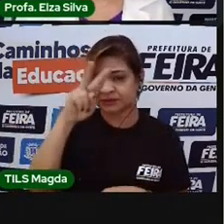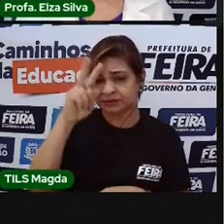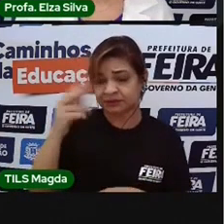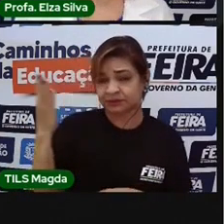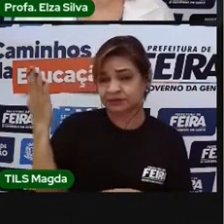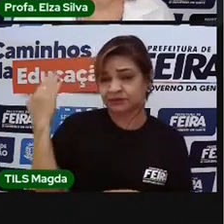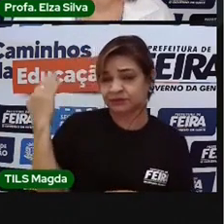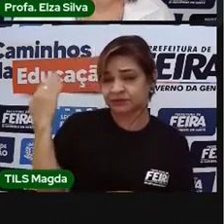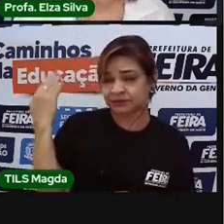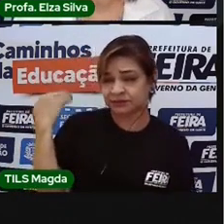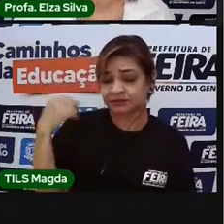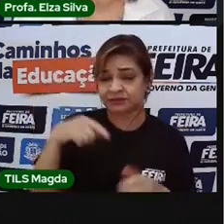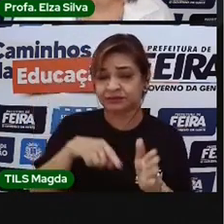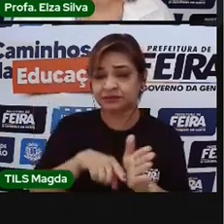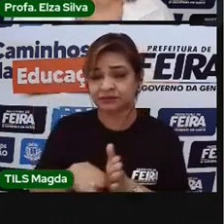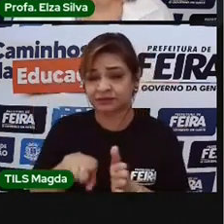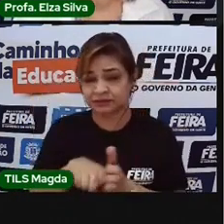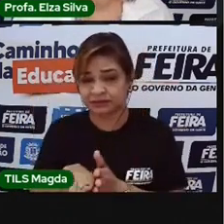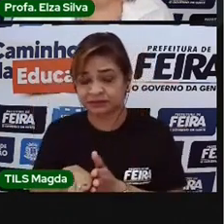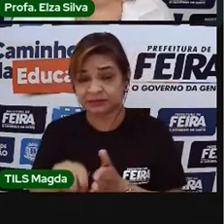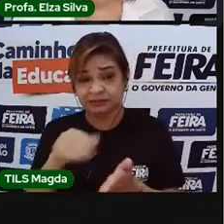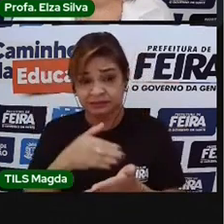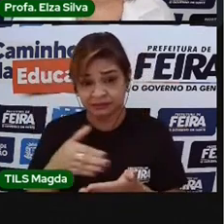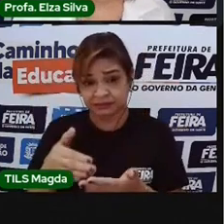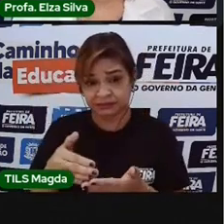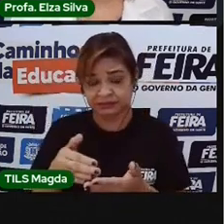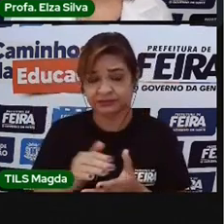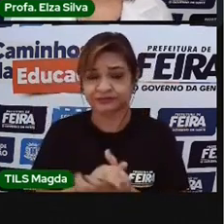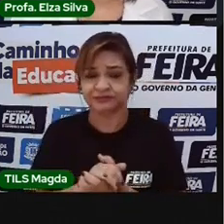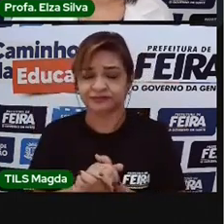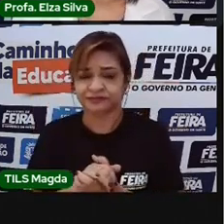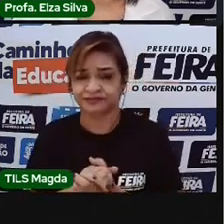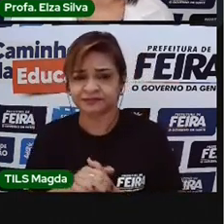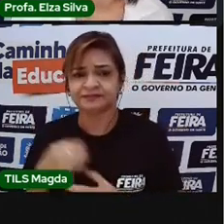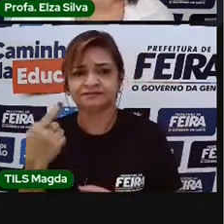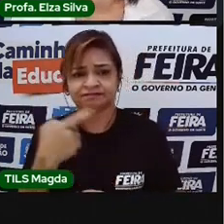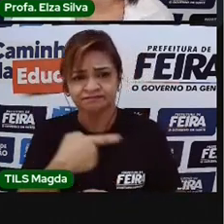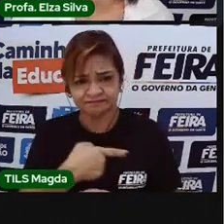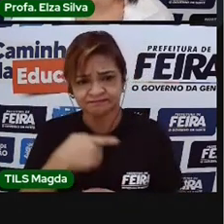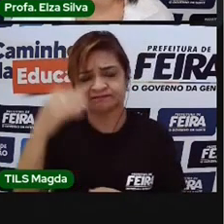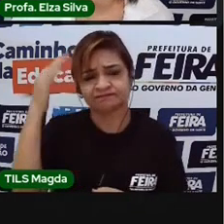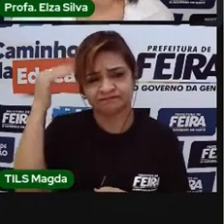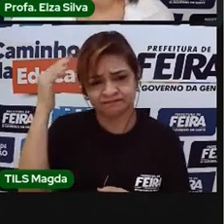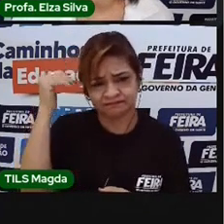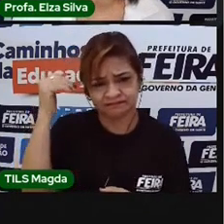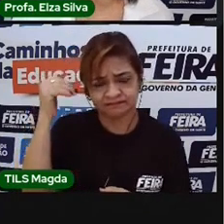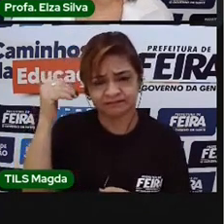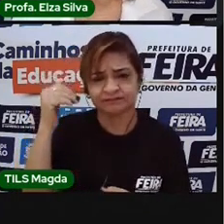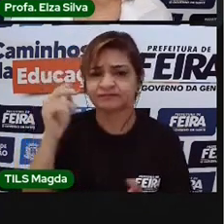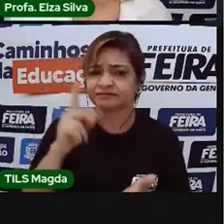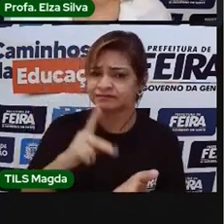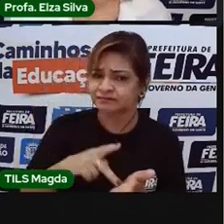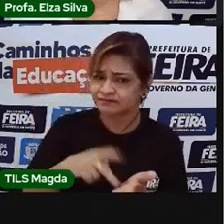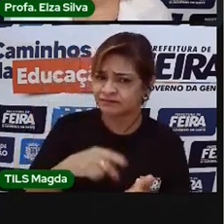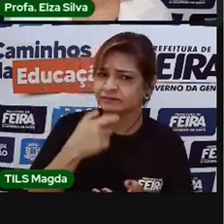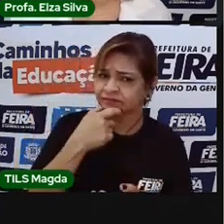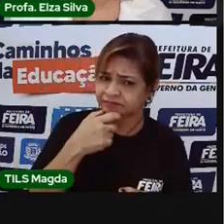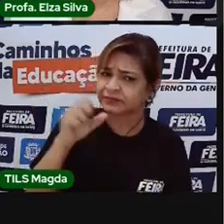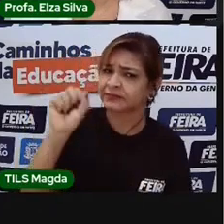que a Pró fez logo no início da aula? Será que nós sabemos falar inglês? Yes,